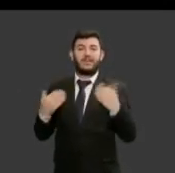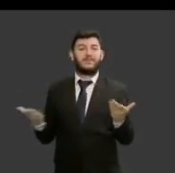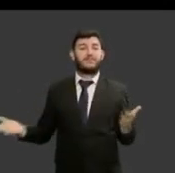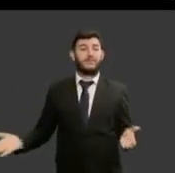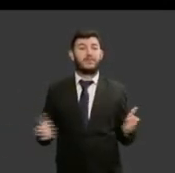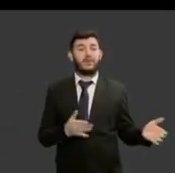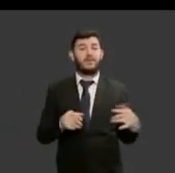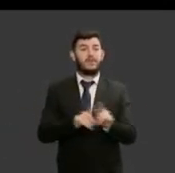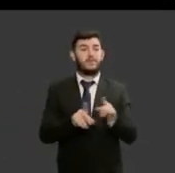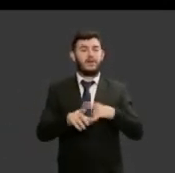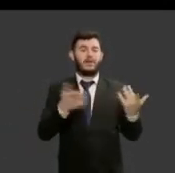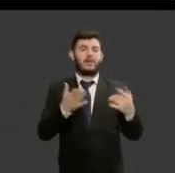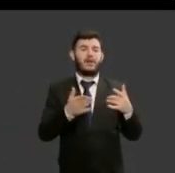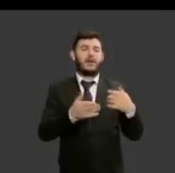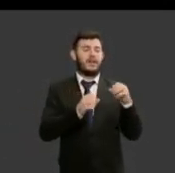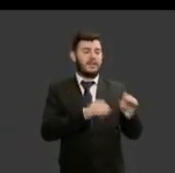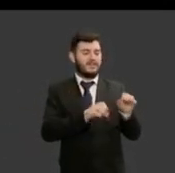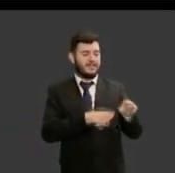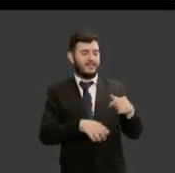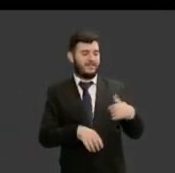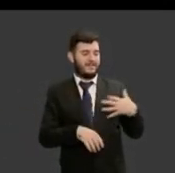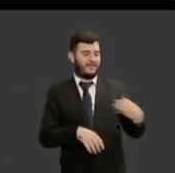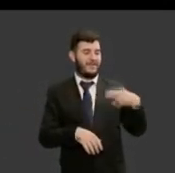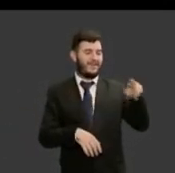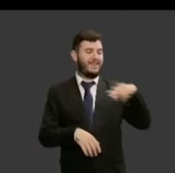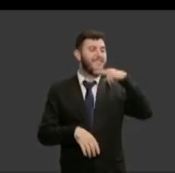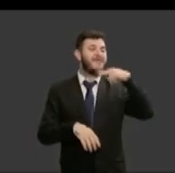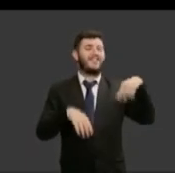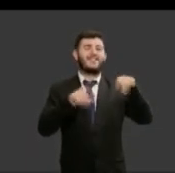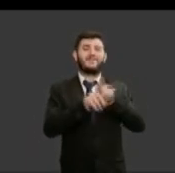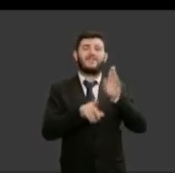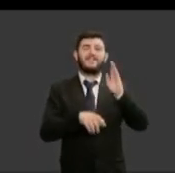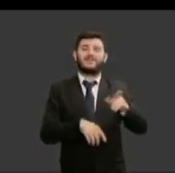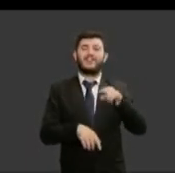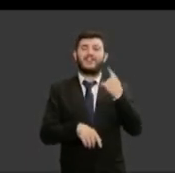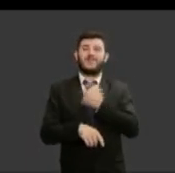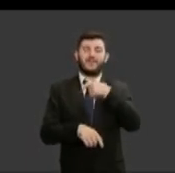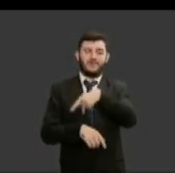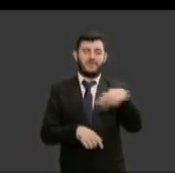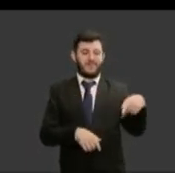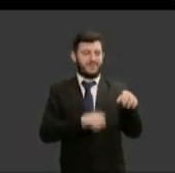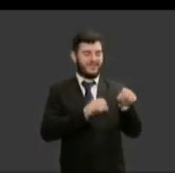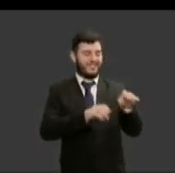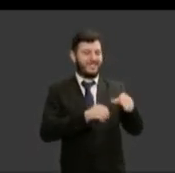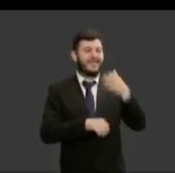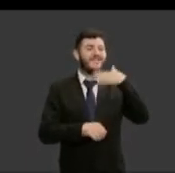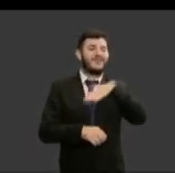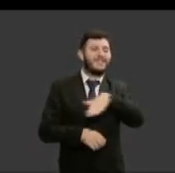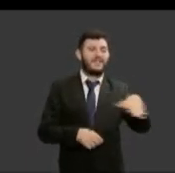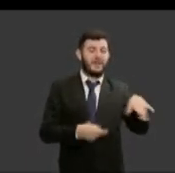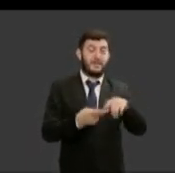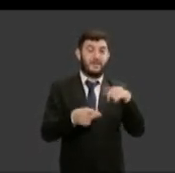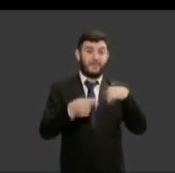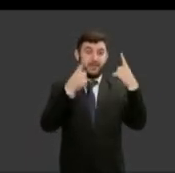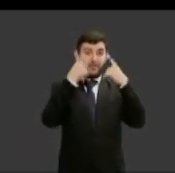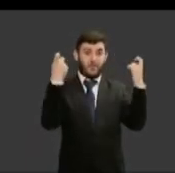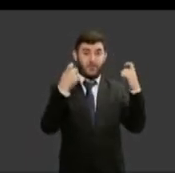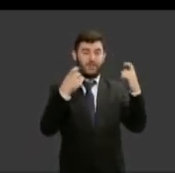repente professores professoras de ensino infantil aumento da violência doméstica